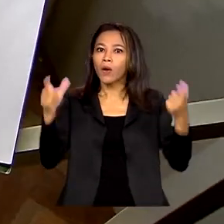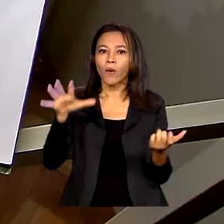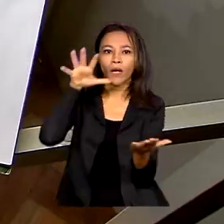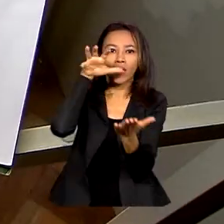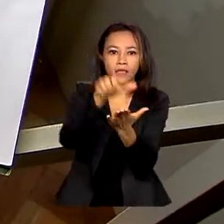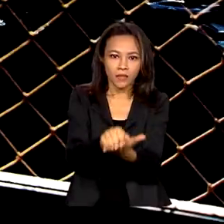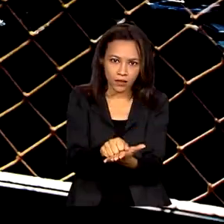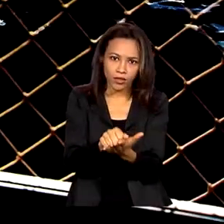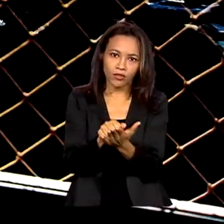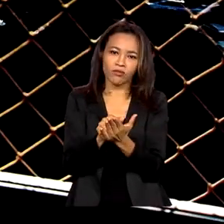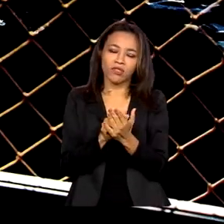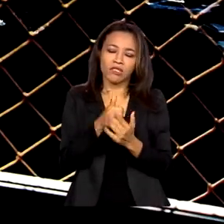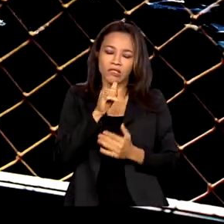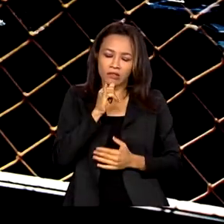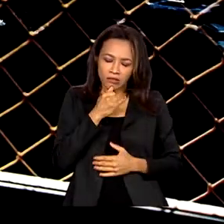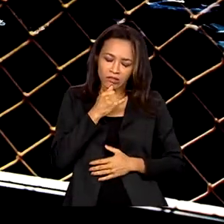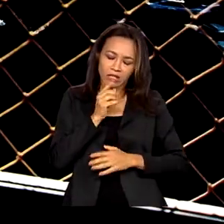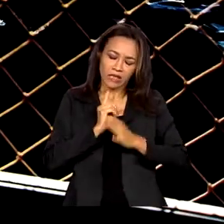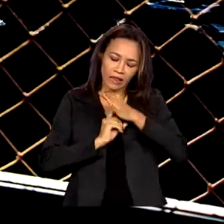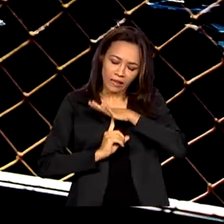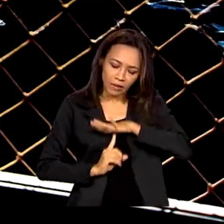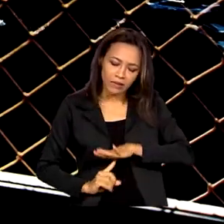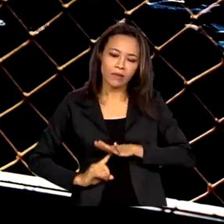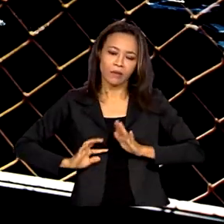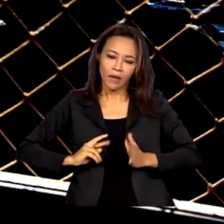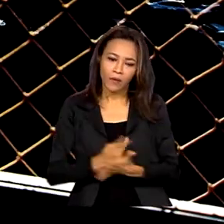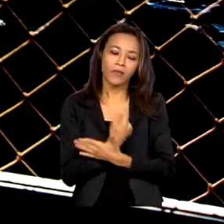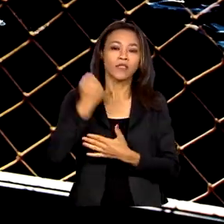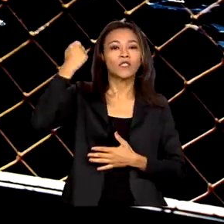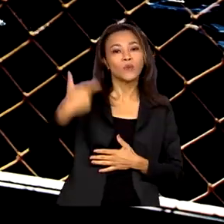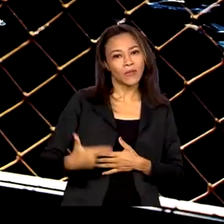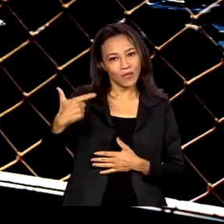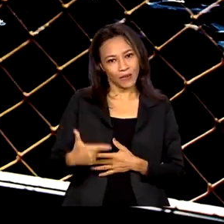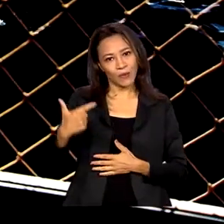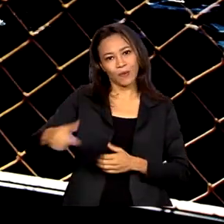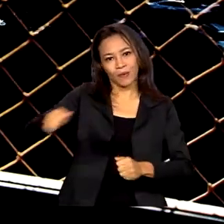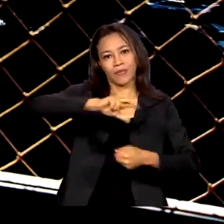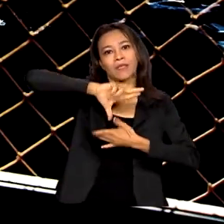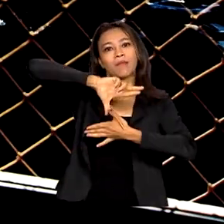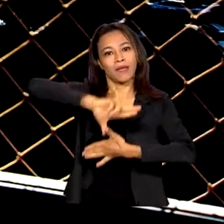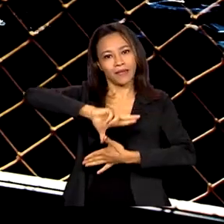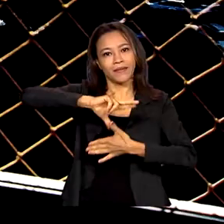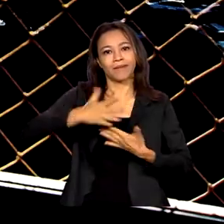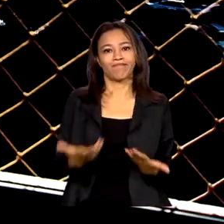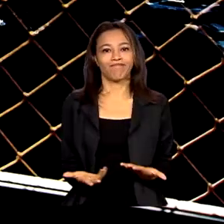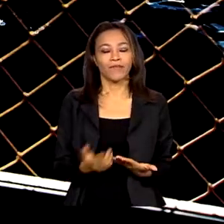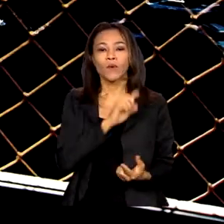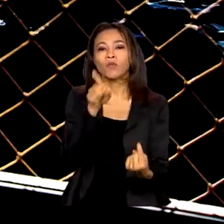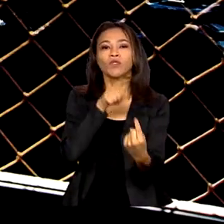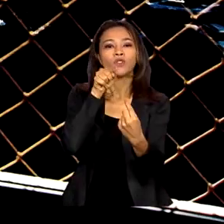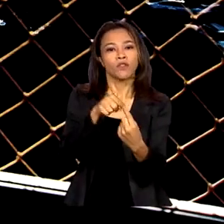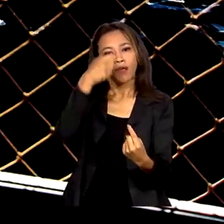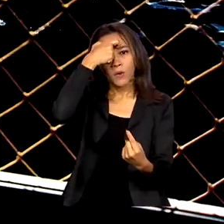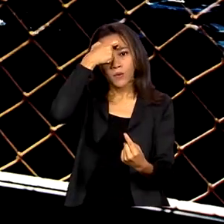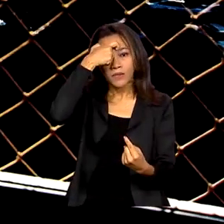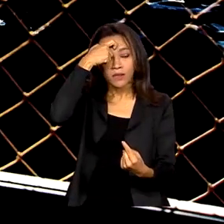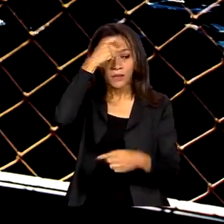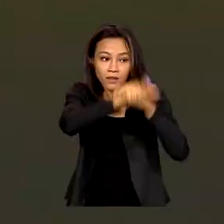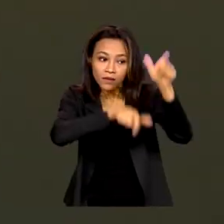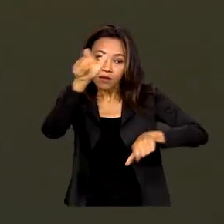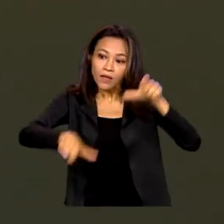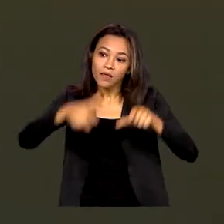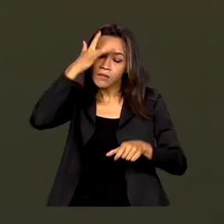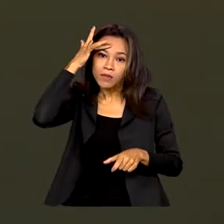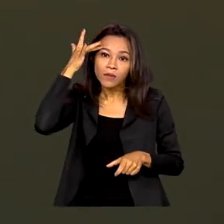casos de depressão na América Latina e o segundo com maior prevalência nas Américas. O objetivo é conscientizar as pessoas